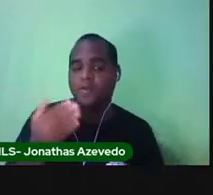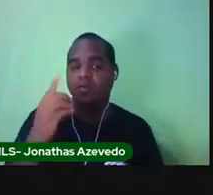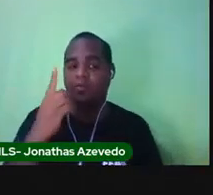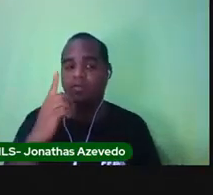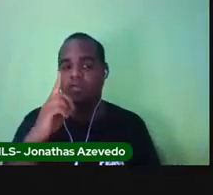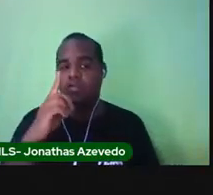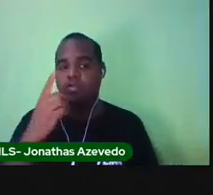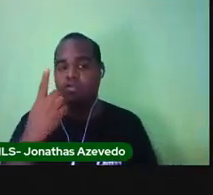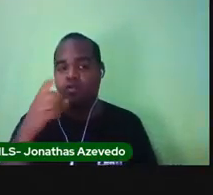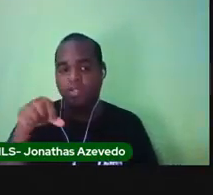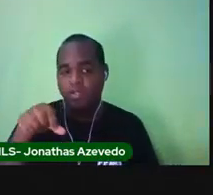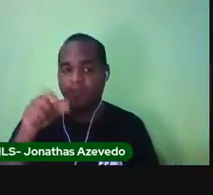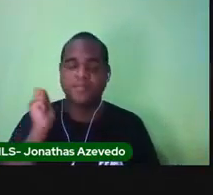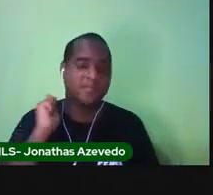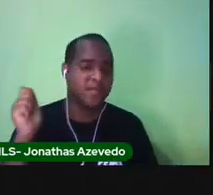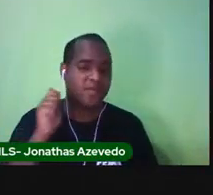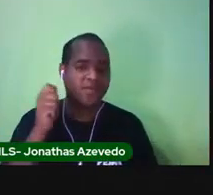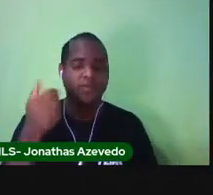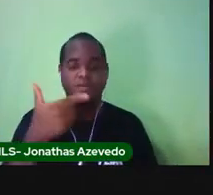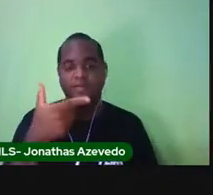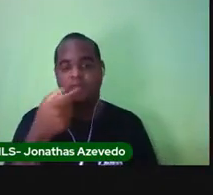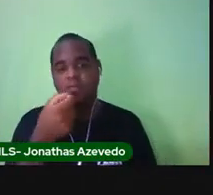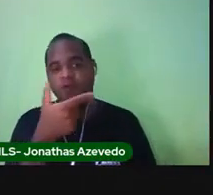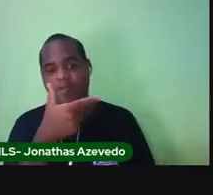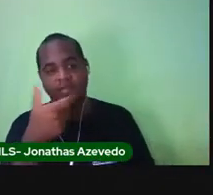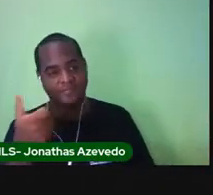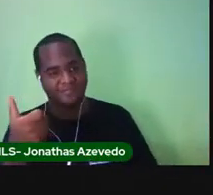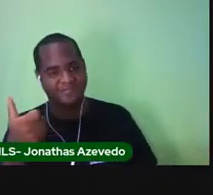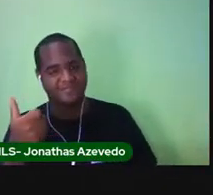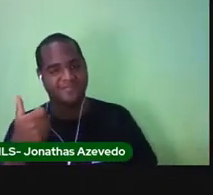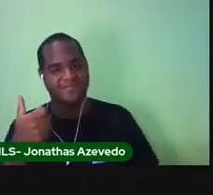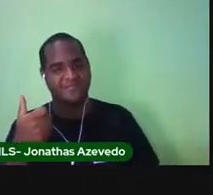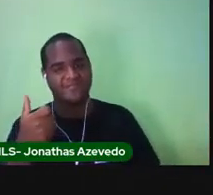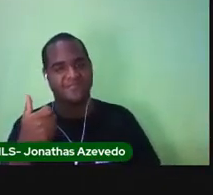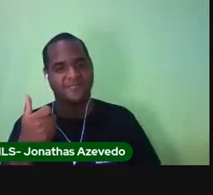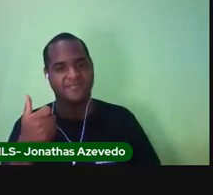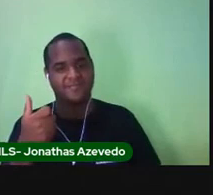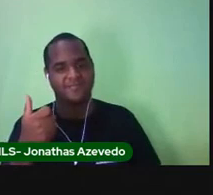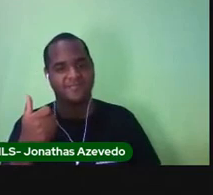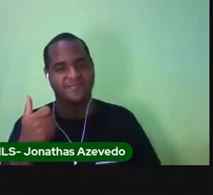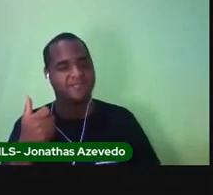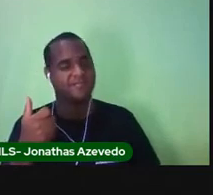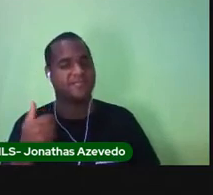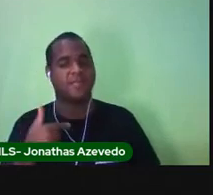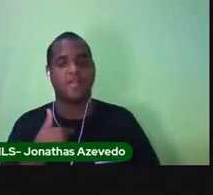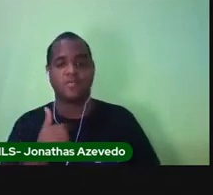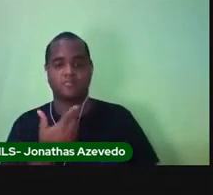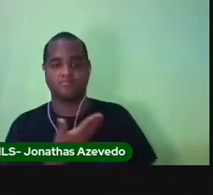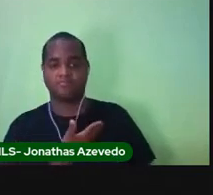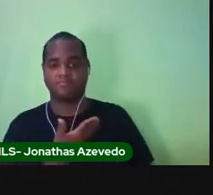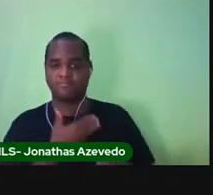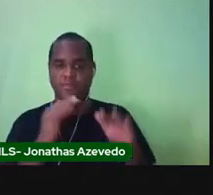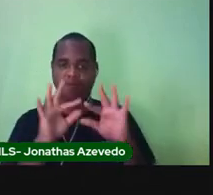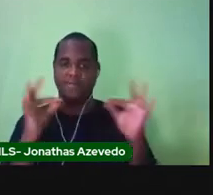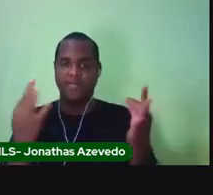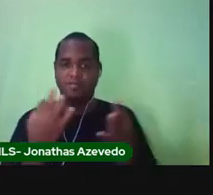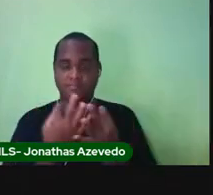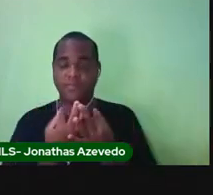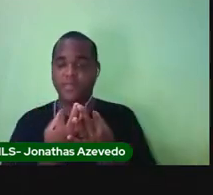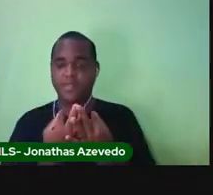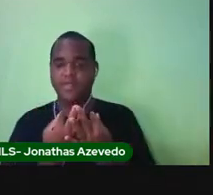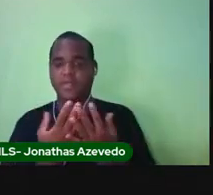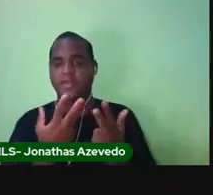19 de abril de 2021. Eu e a minha família. Depois de eu